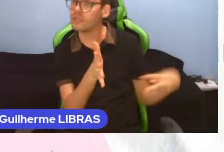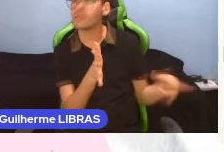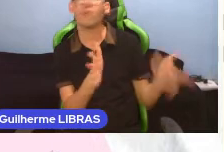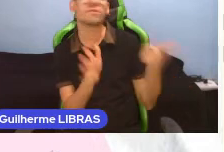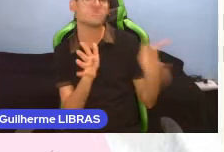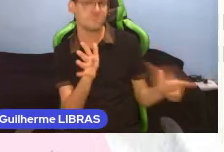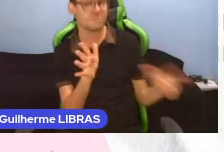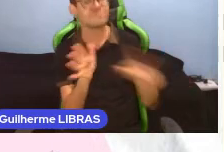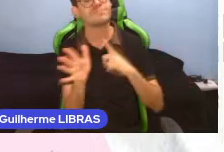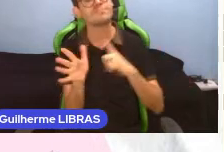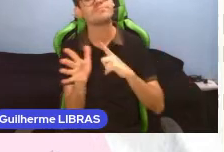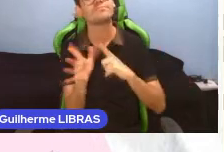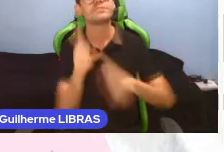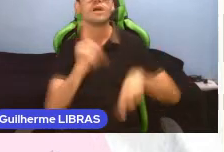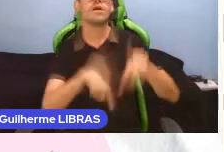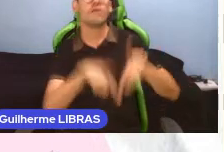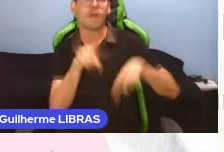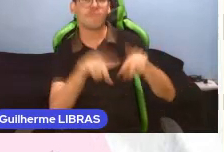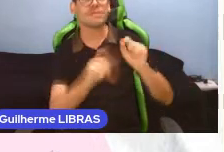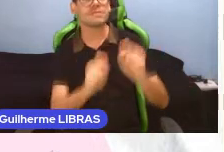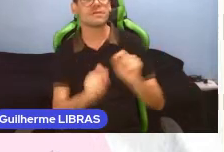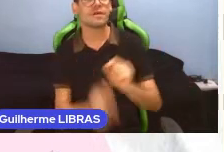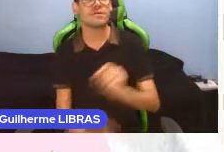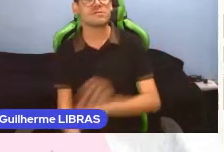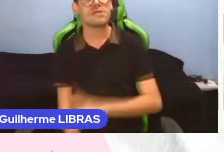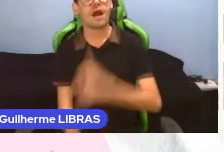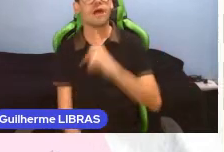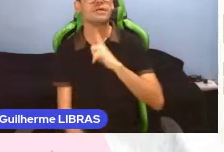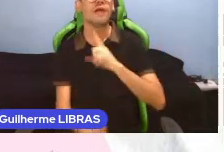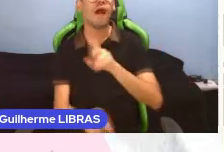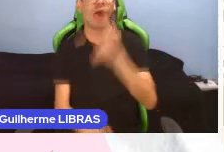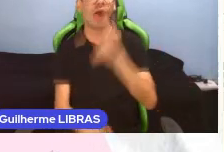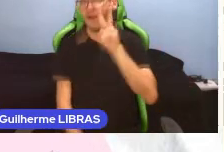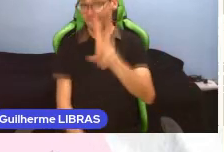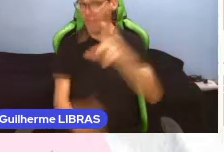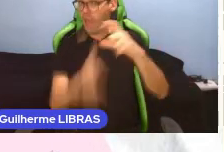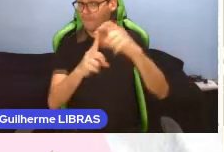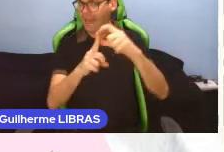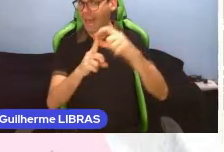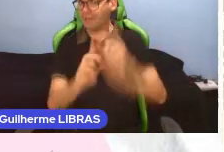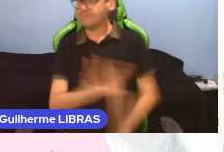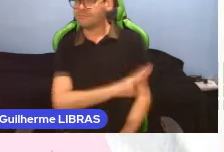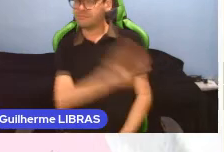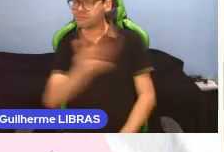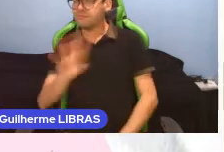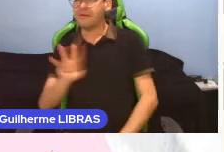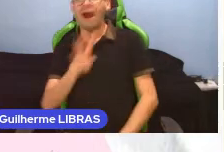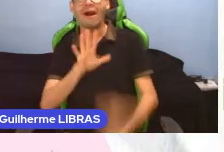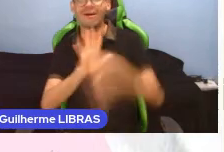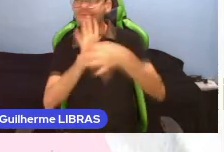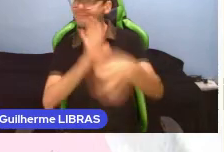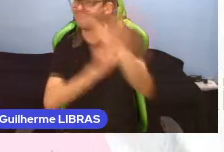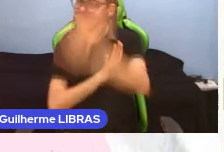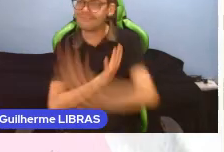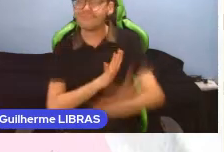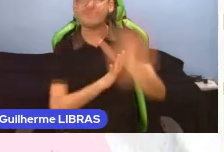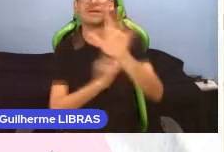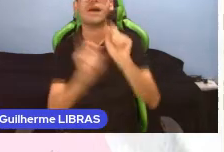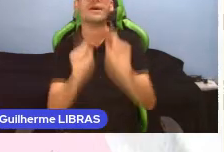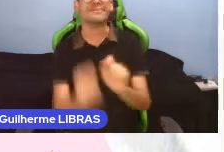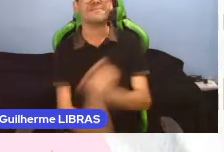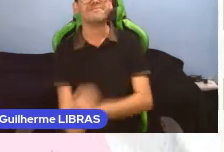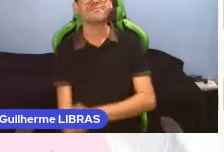tipos de documentos. O site Ver com Palavras é uma referência nacional sobre o assunto. Ver com Palavras